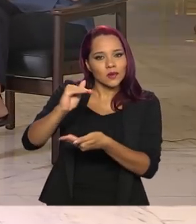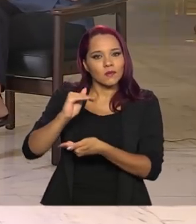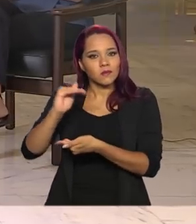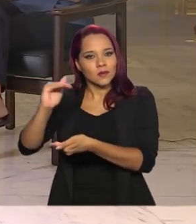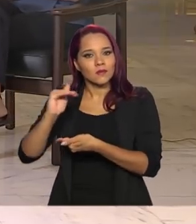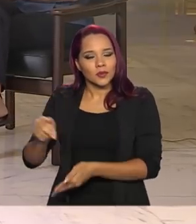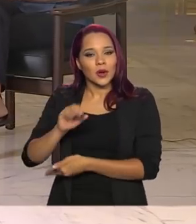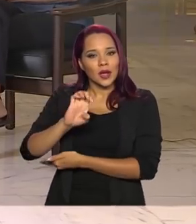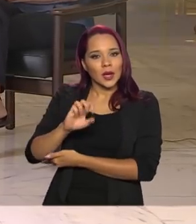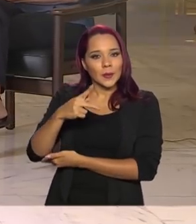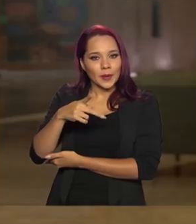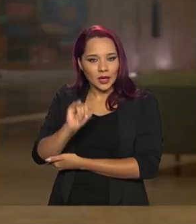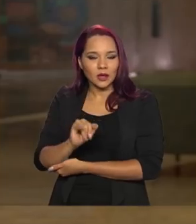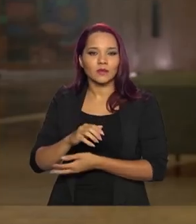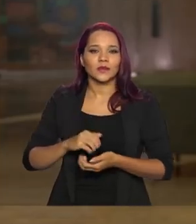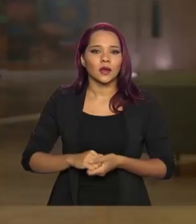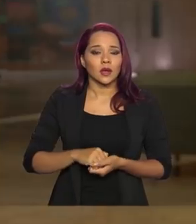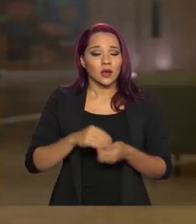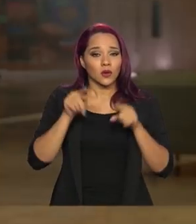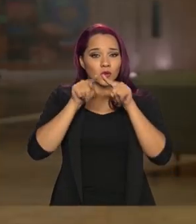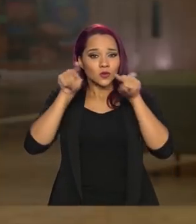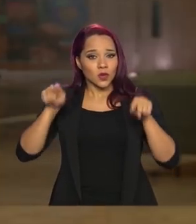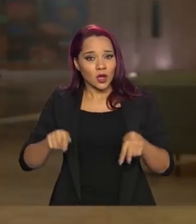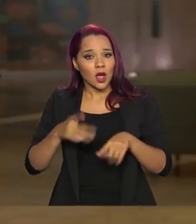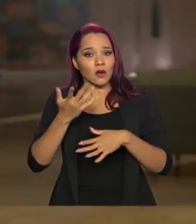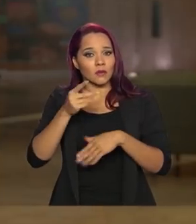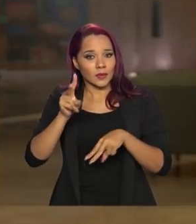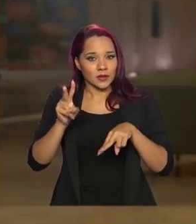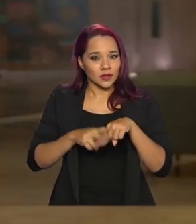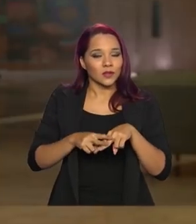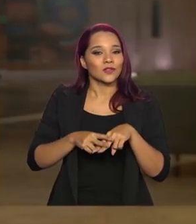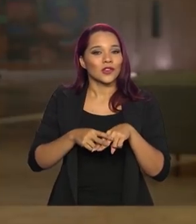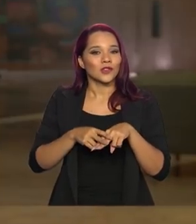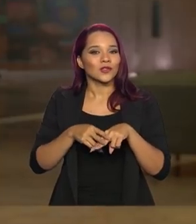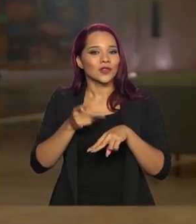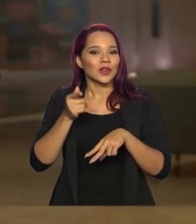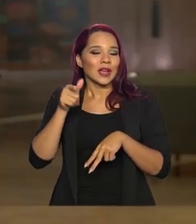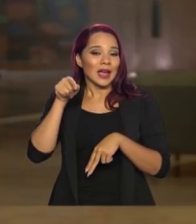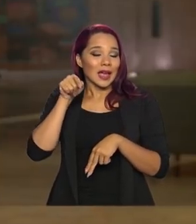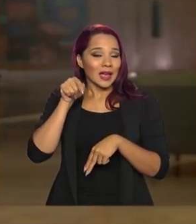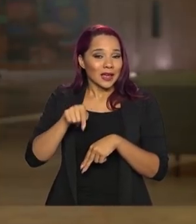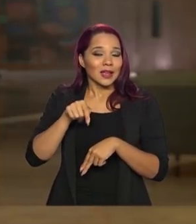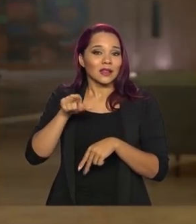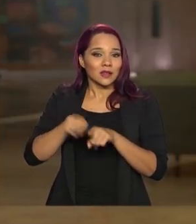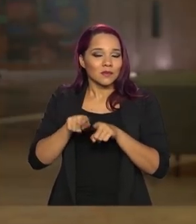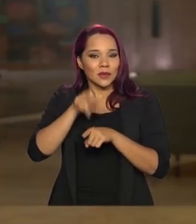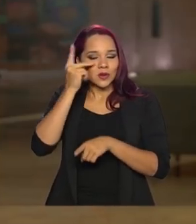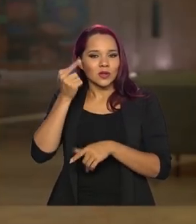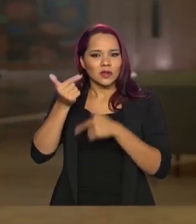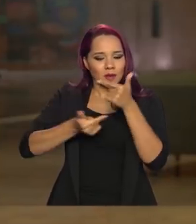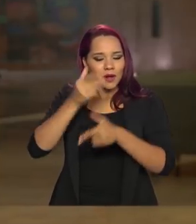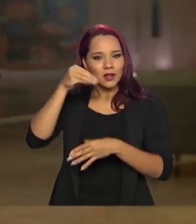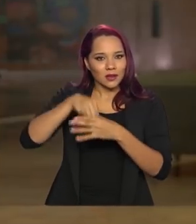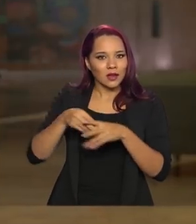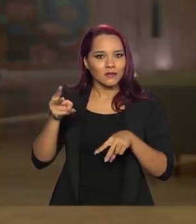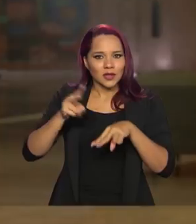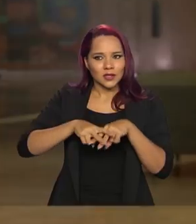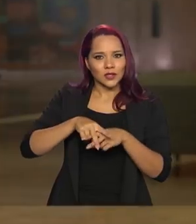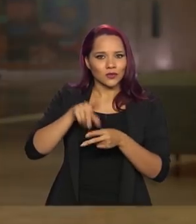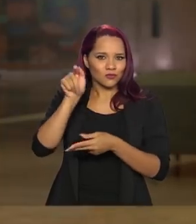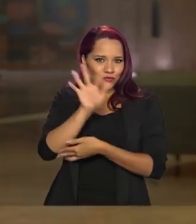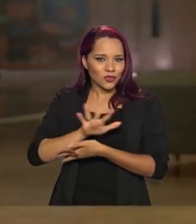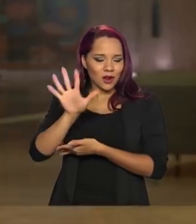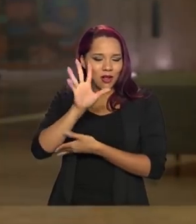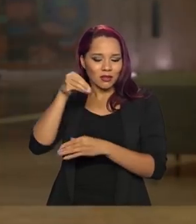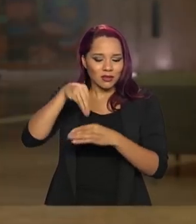de proteção para eles? Os agentes da segurança pública, entre eles os policiais penitenciários e os servidores em geral do serviço penitenciário,